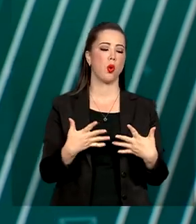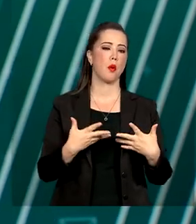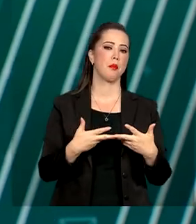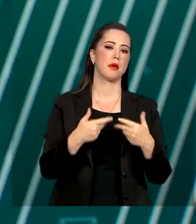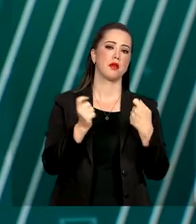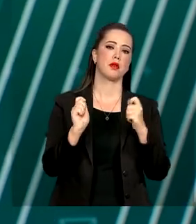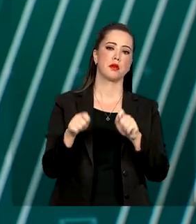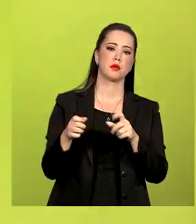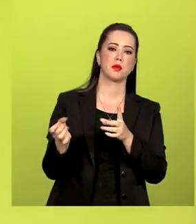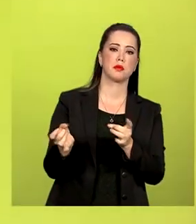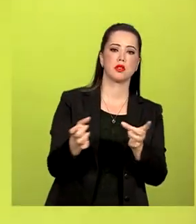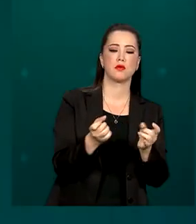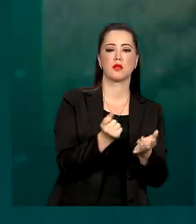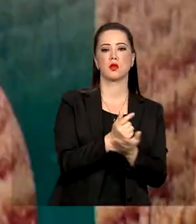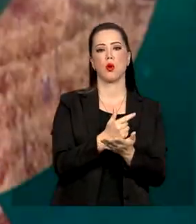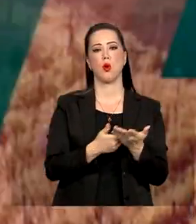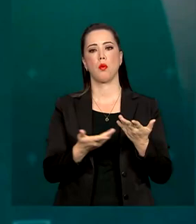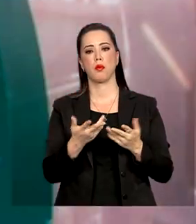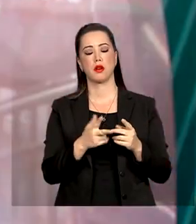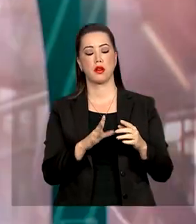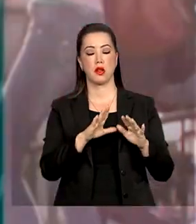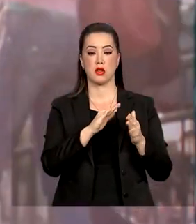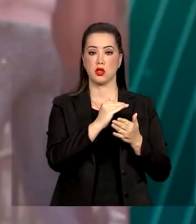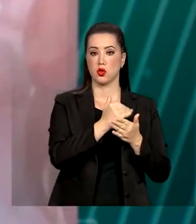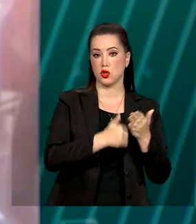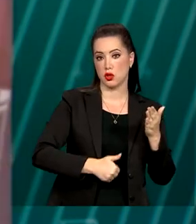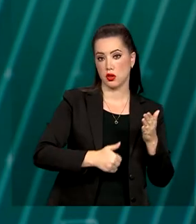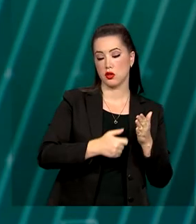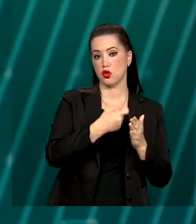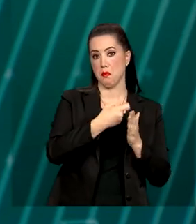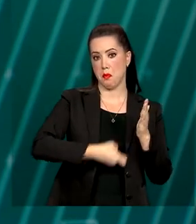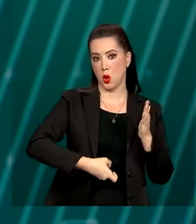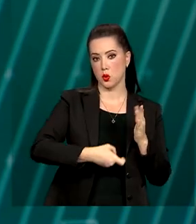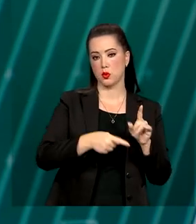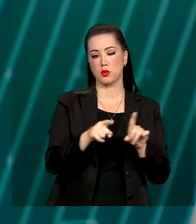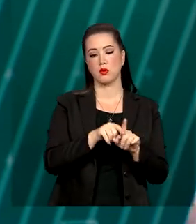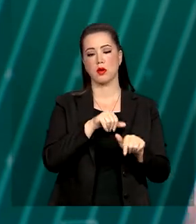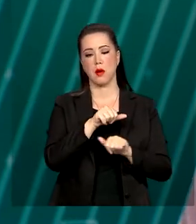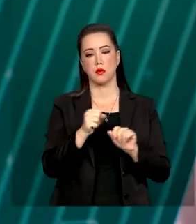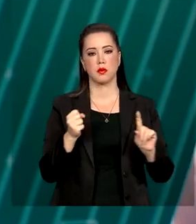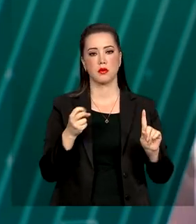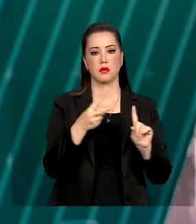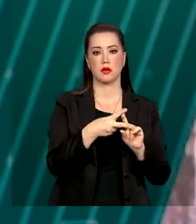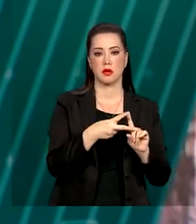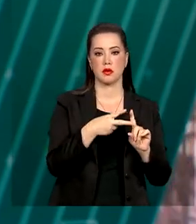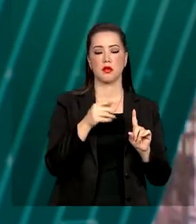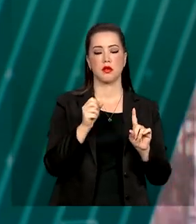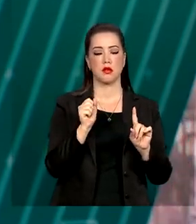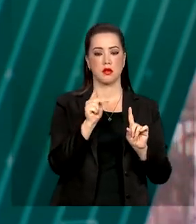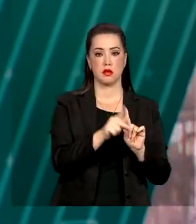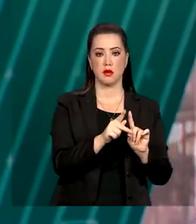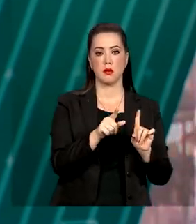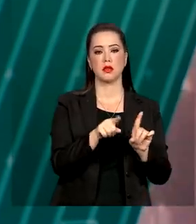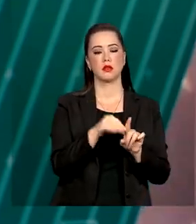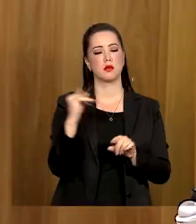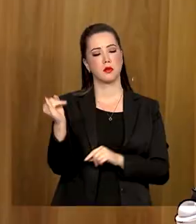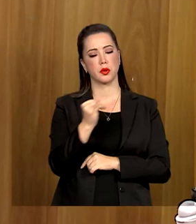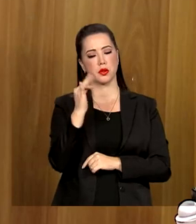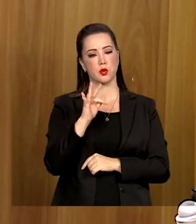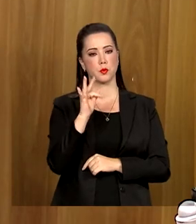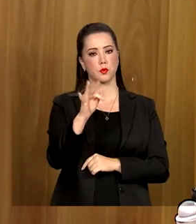ambiente de negócios, o corte de impostos e a reforma da Previdência, que terá um grande impacto nos próximos anos.